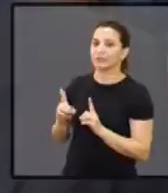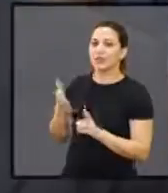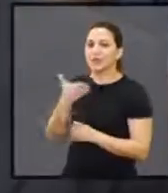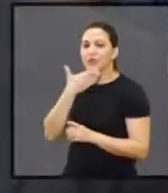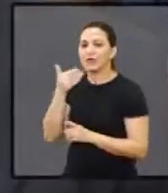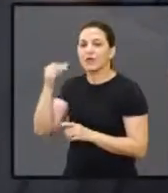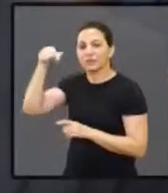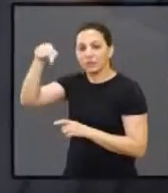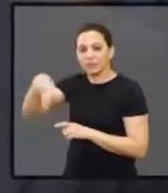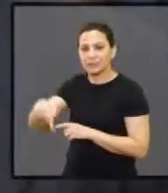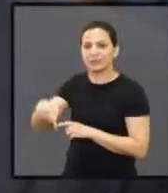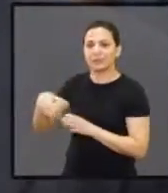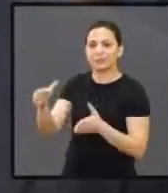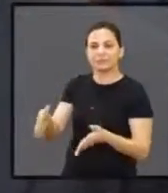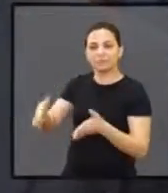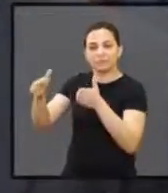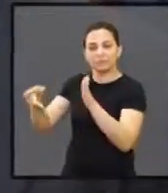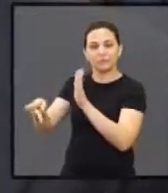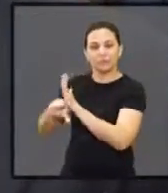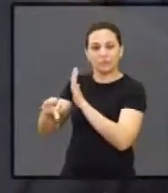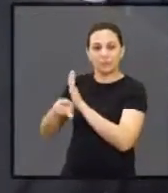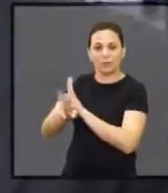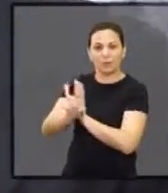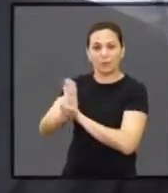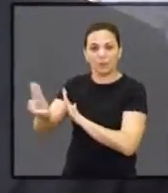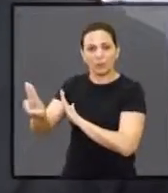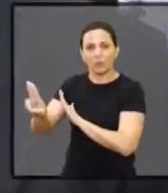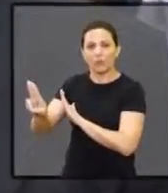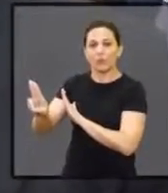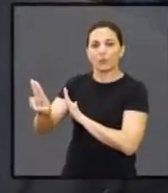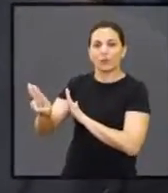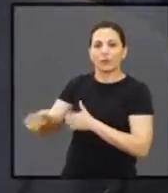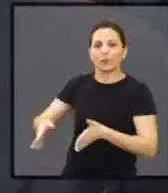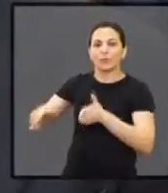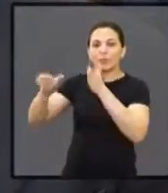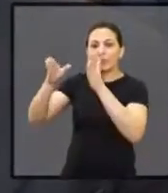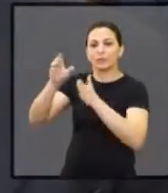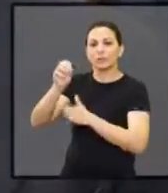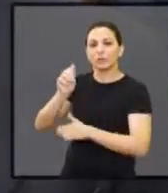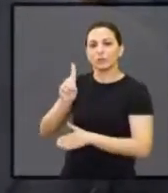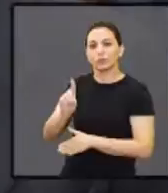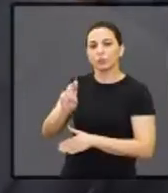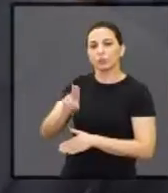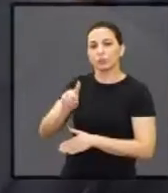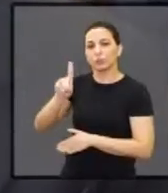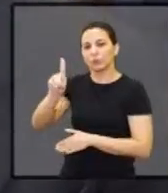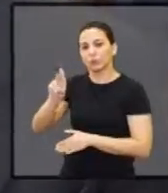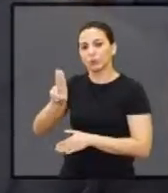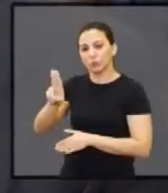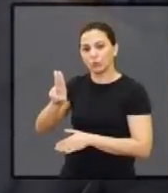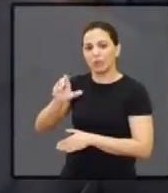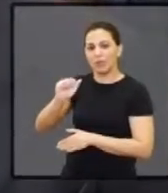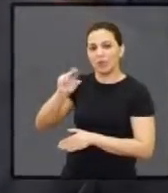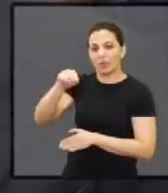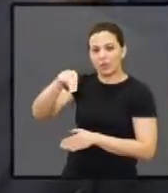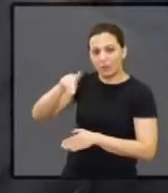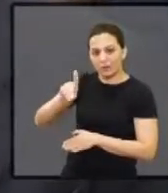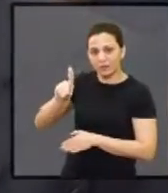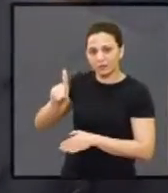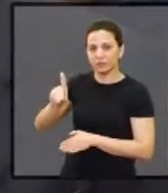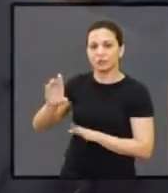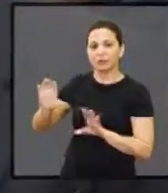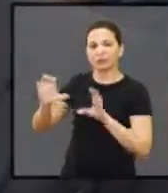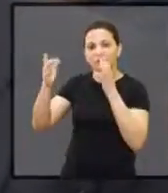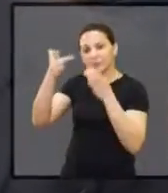facilmente aqui. E mais ainda, recebe o nome Dudu Lawandi. Então o centro, a homenagem ao nosso